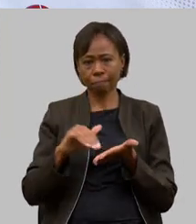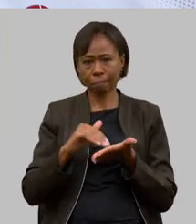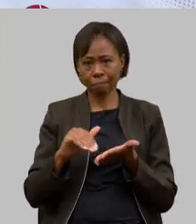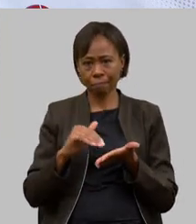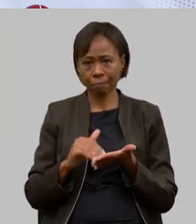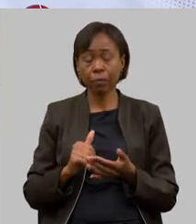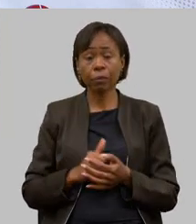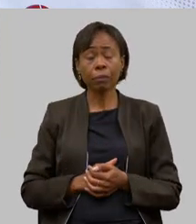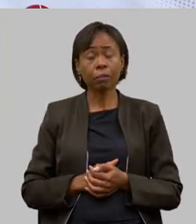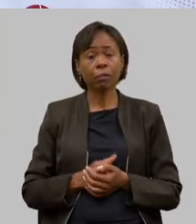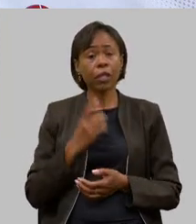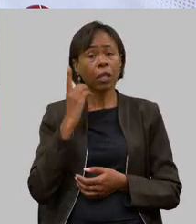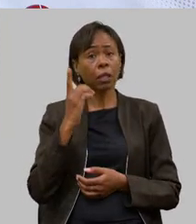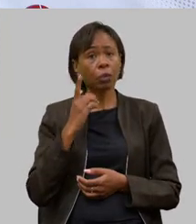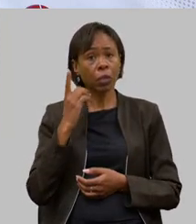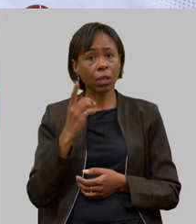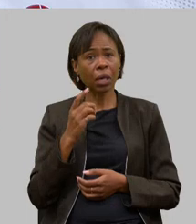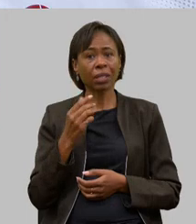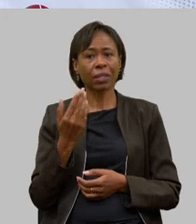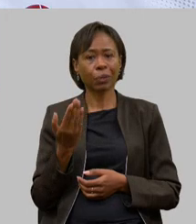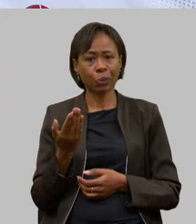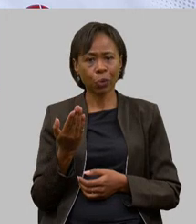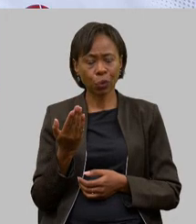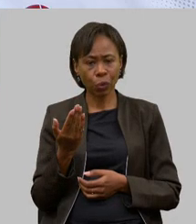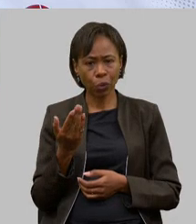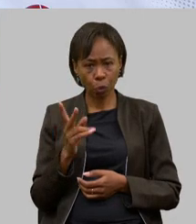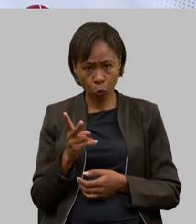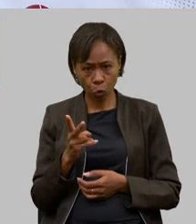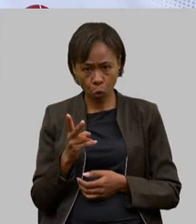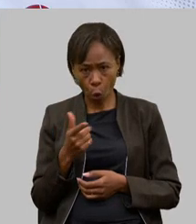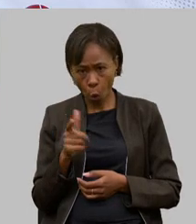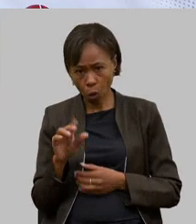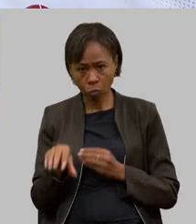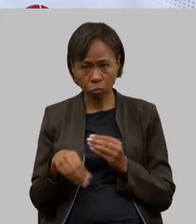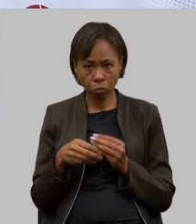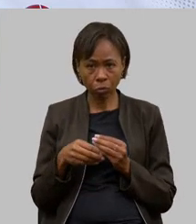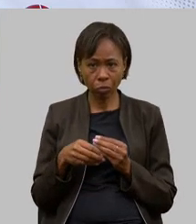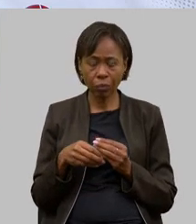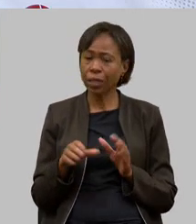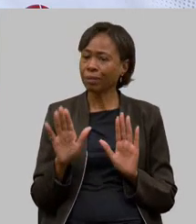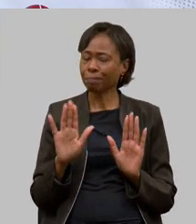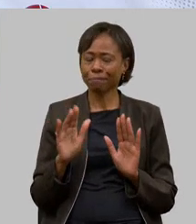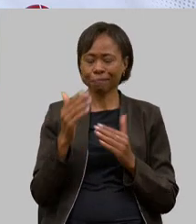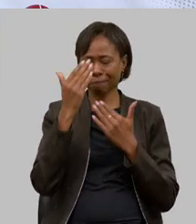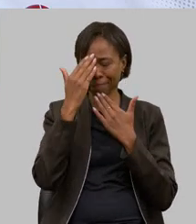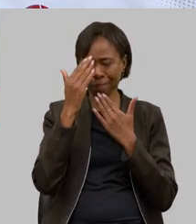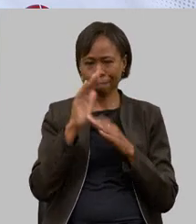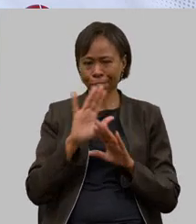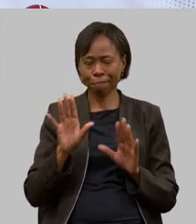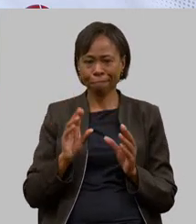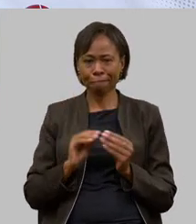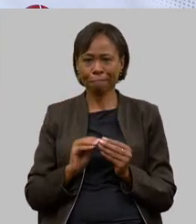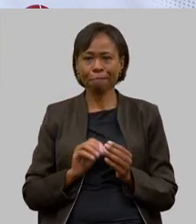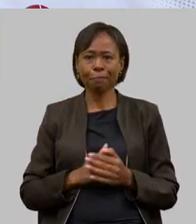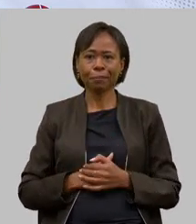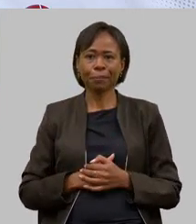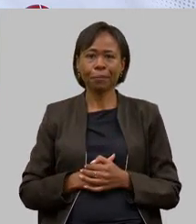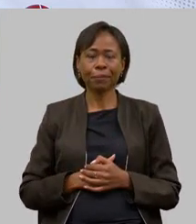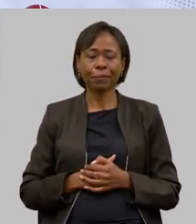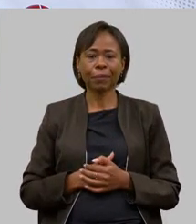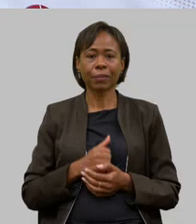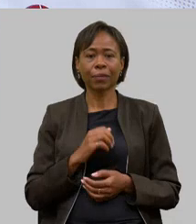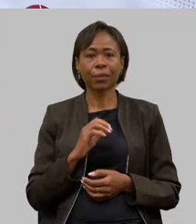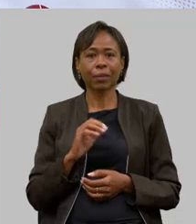deputada Lude mais alguma consideração? não só agradecer mesmo obrigada presidente deputado coronel